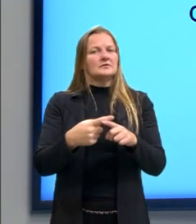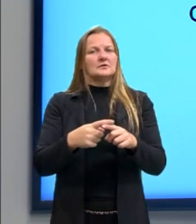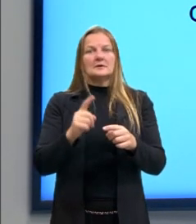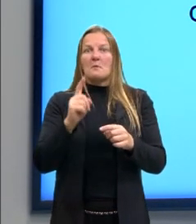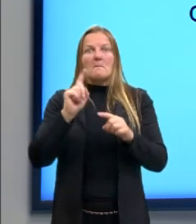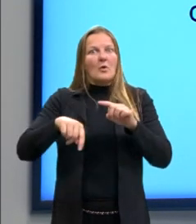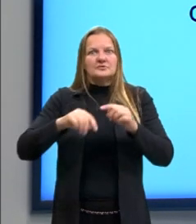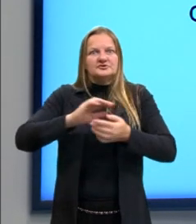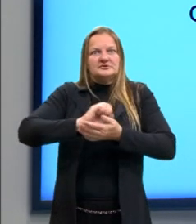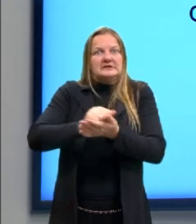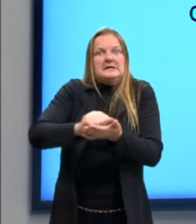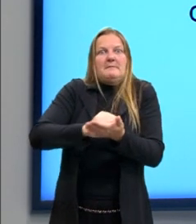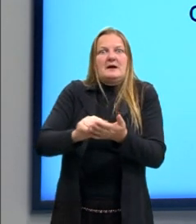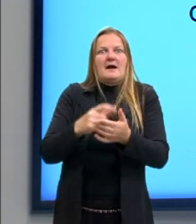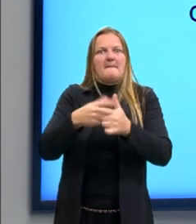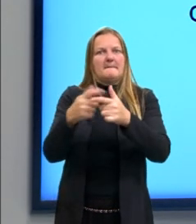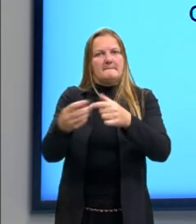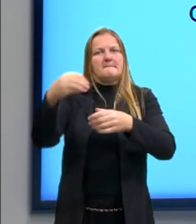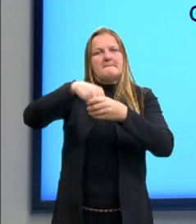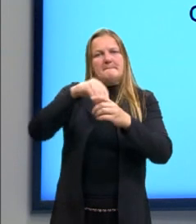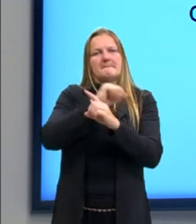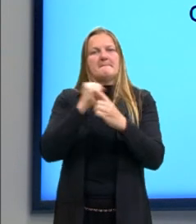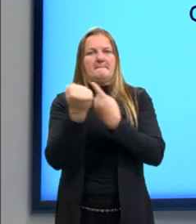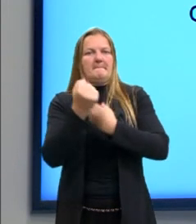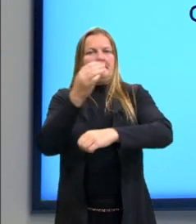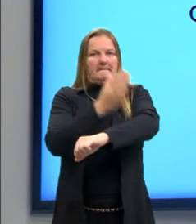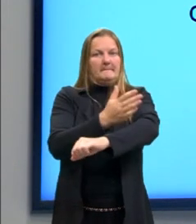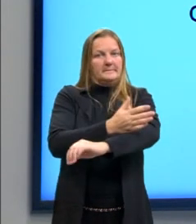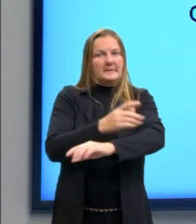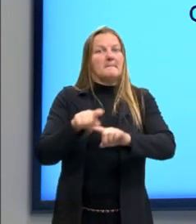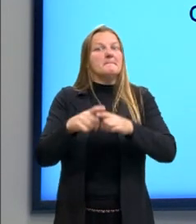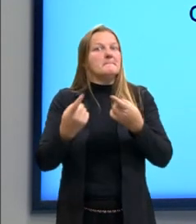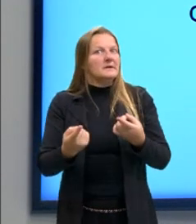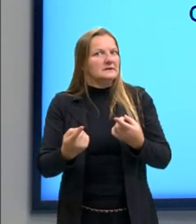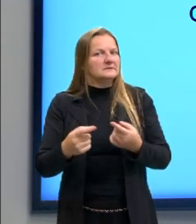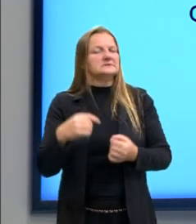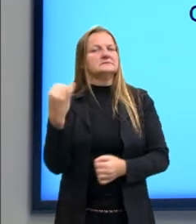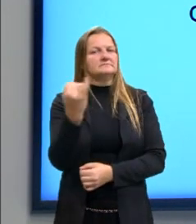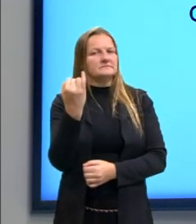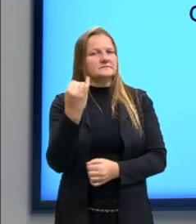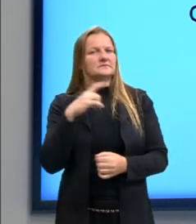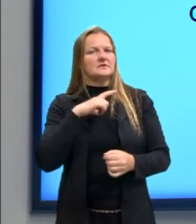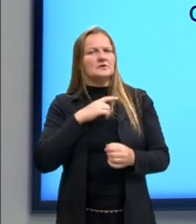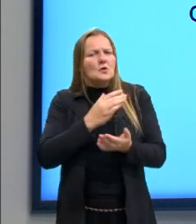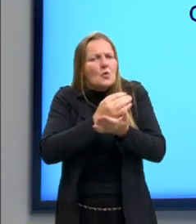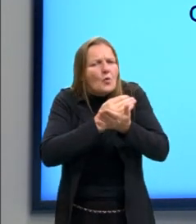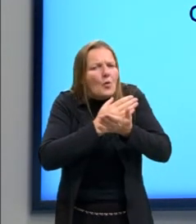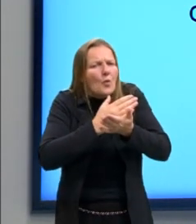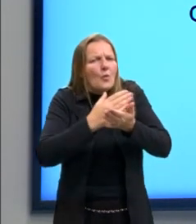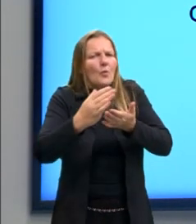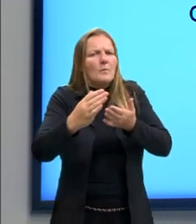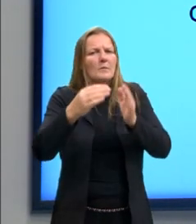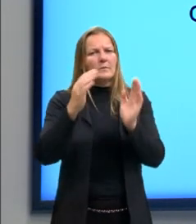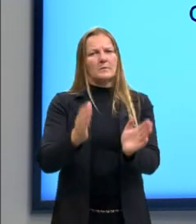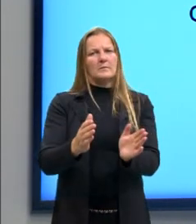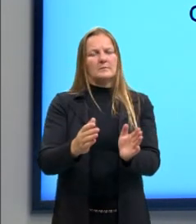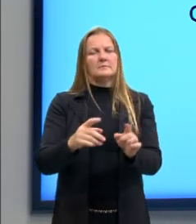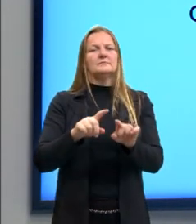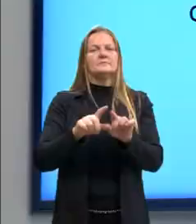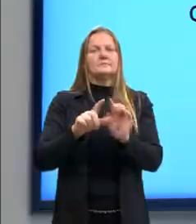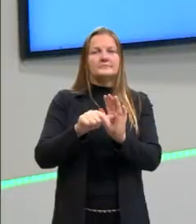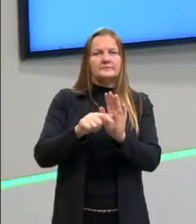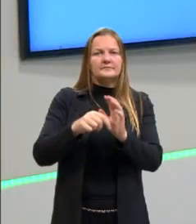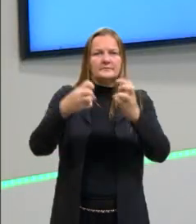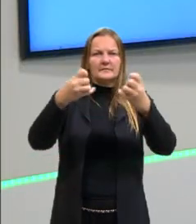apagar essas questões problemáticas da Idade Média. Mas elas também são mais referentes ao início desse período. E, como eu